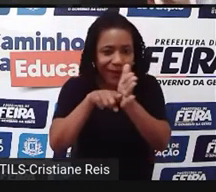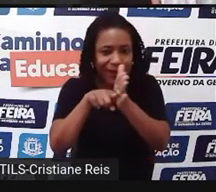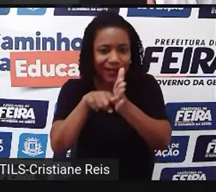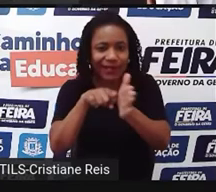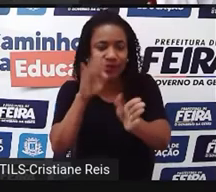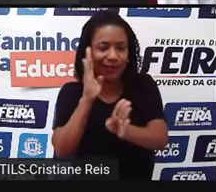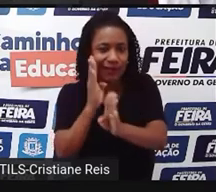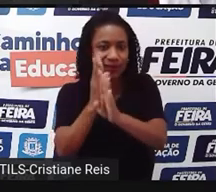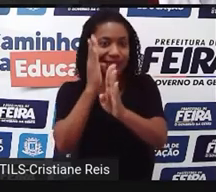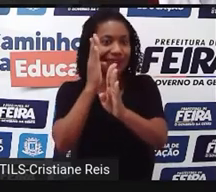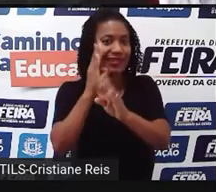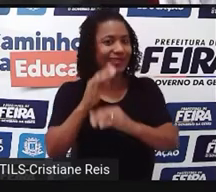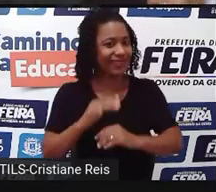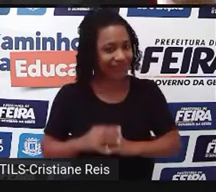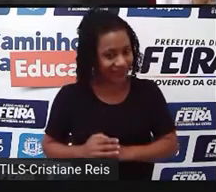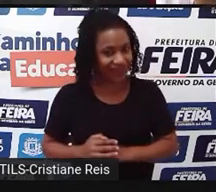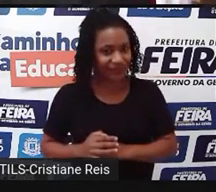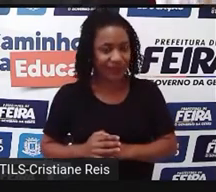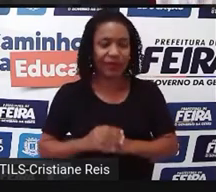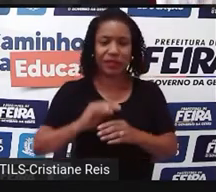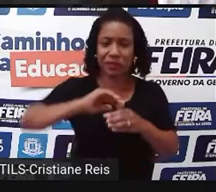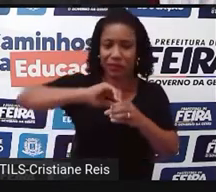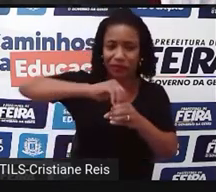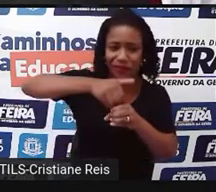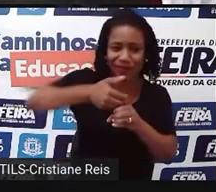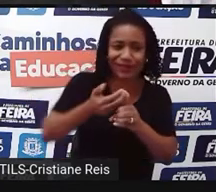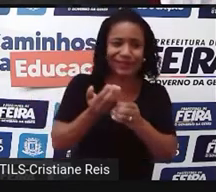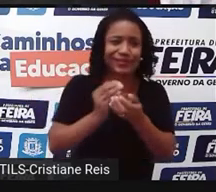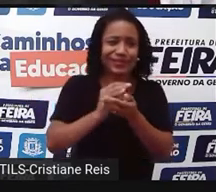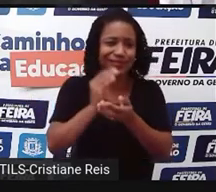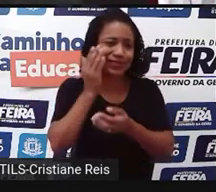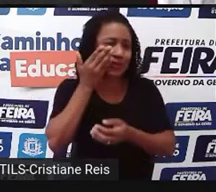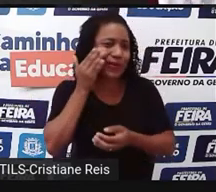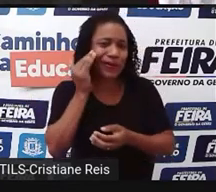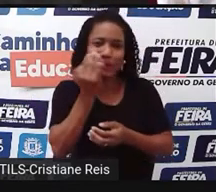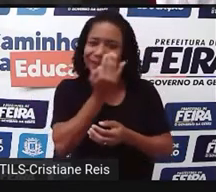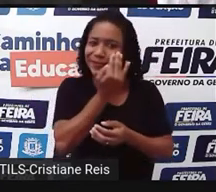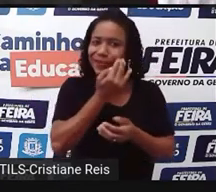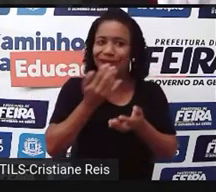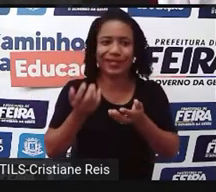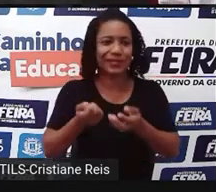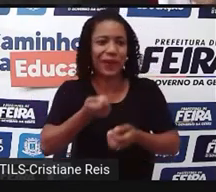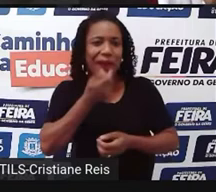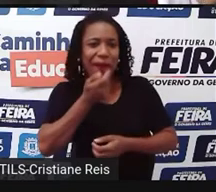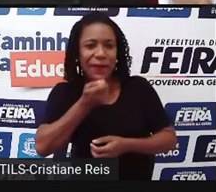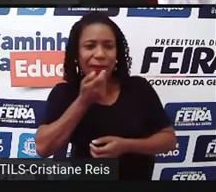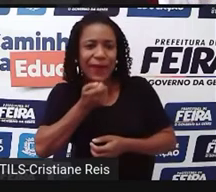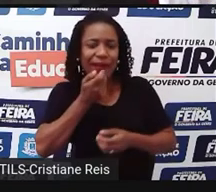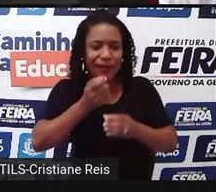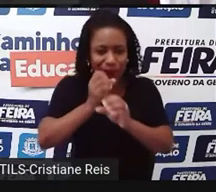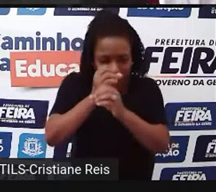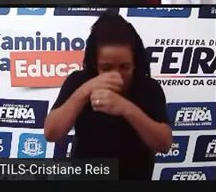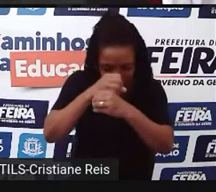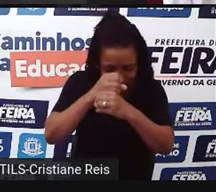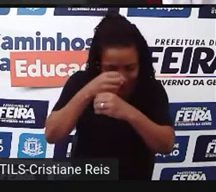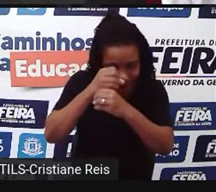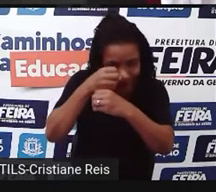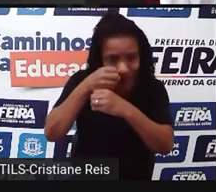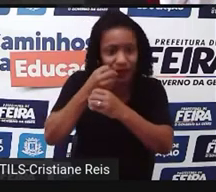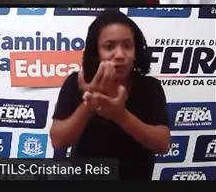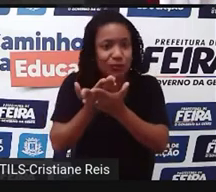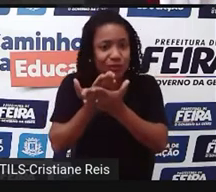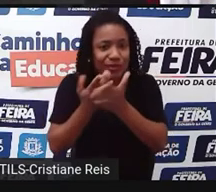têm sido utilizadas, né, para cosméticos, para fabricação de alguns tipos de remédios. Então, é importante que a gente